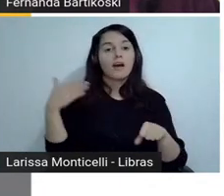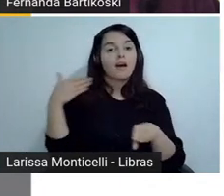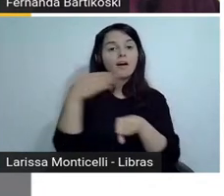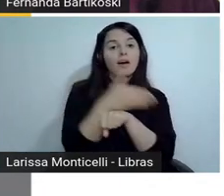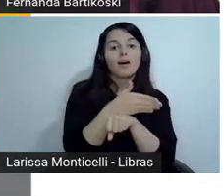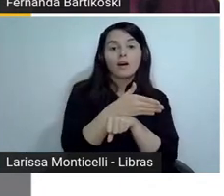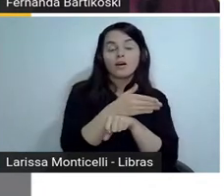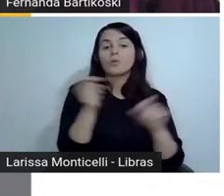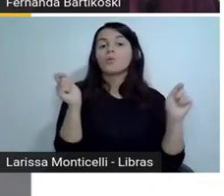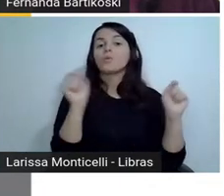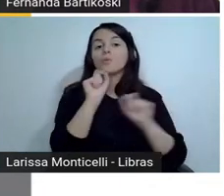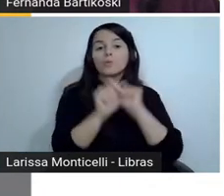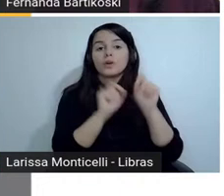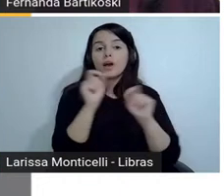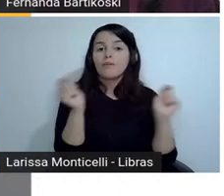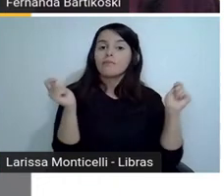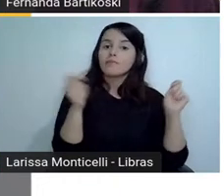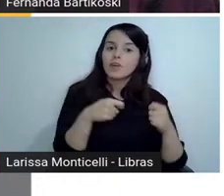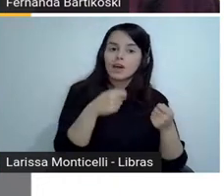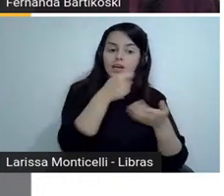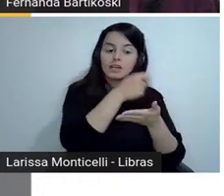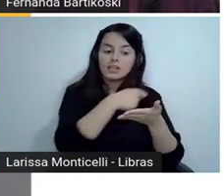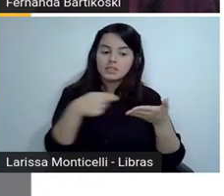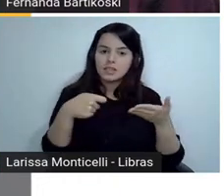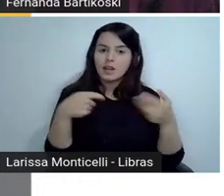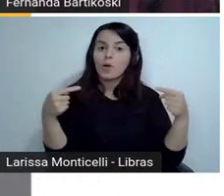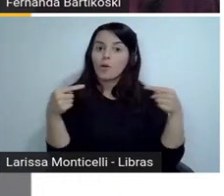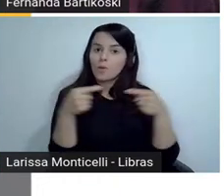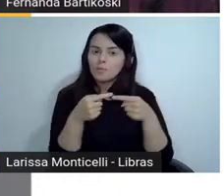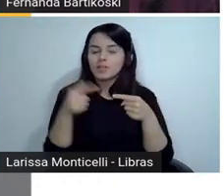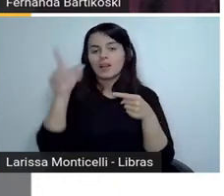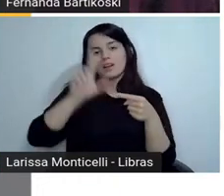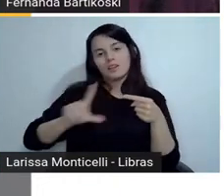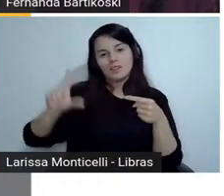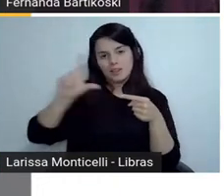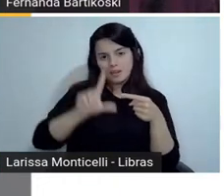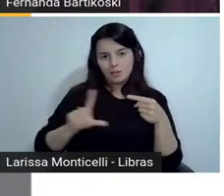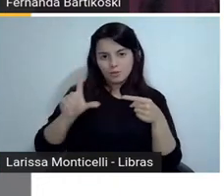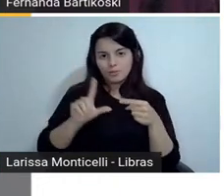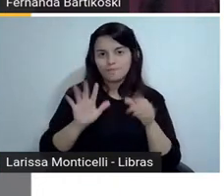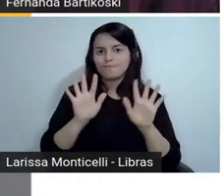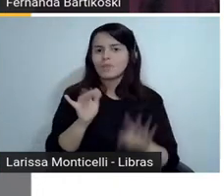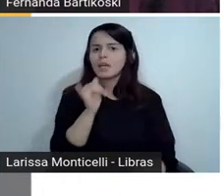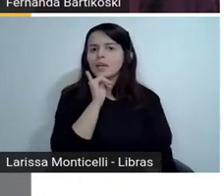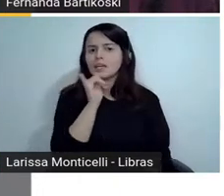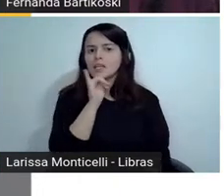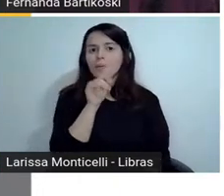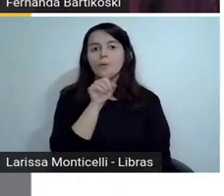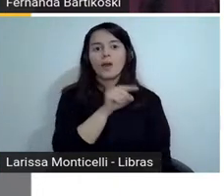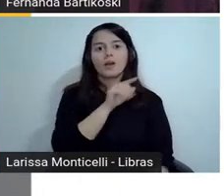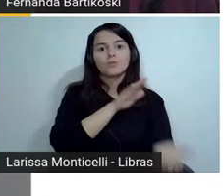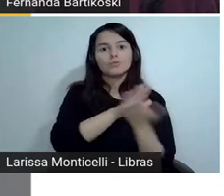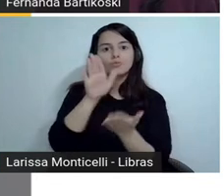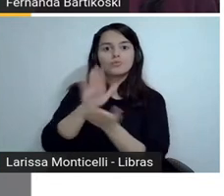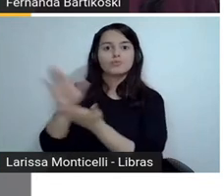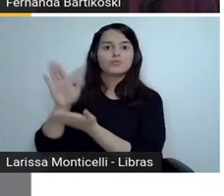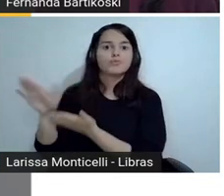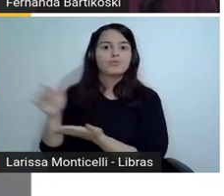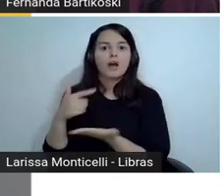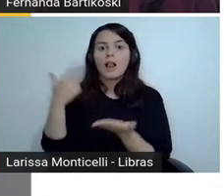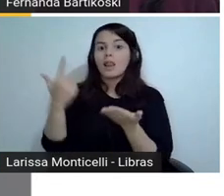literária obviamente que a gente não está falando aqui de produzir novos romances em sala de aula